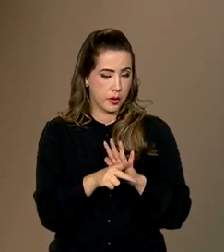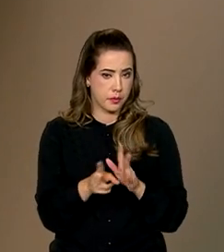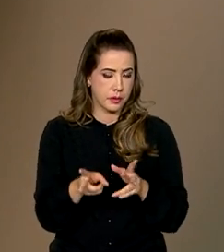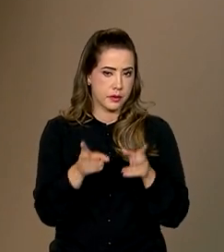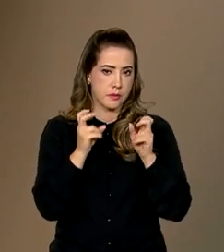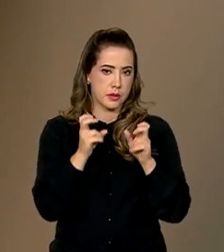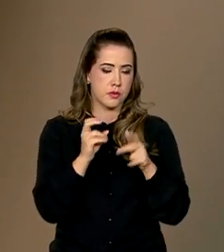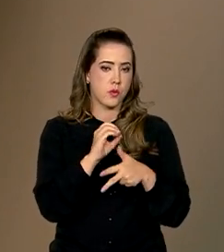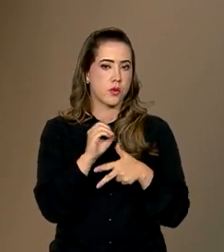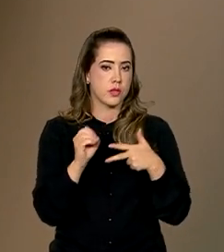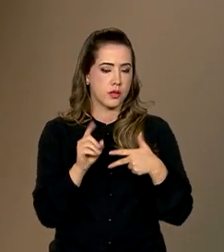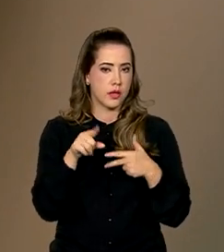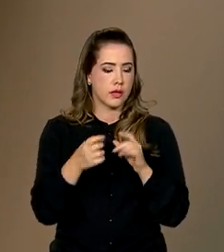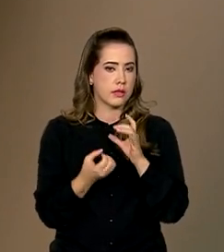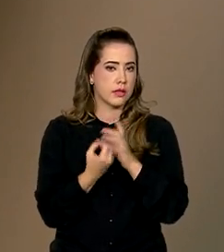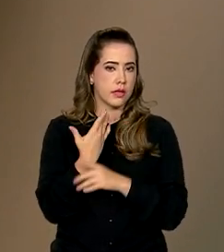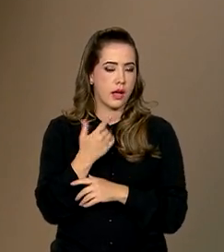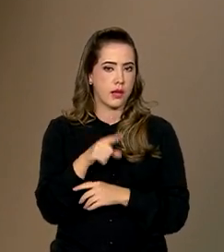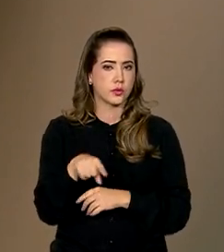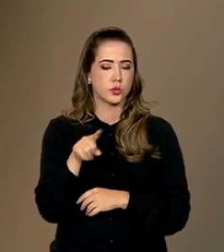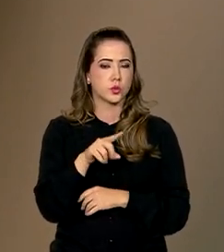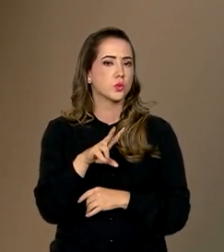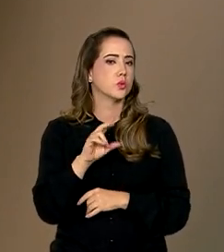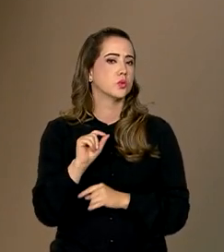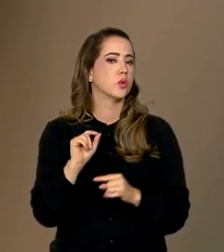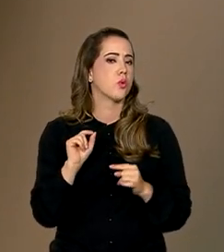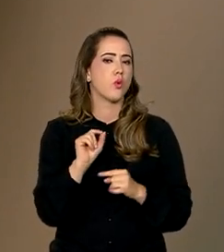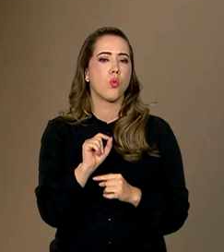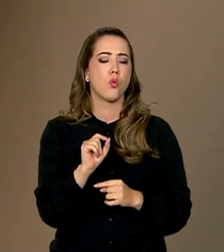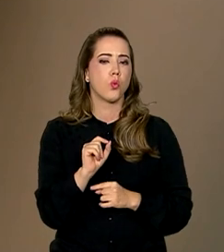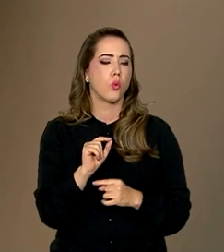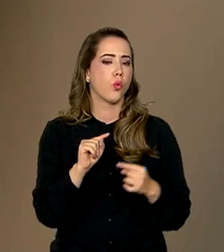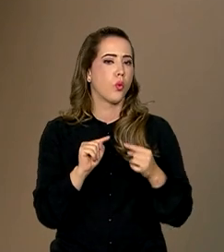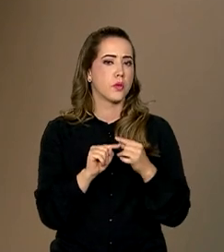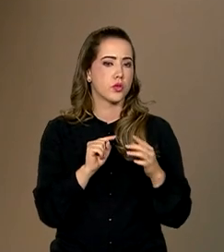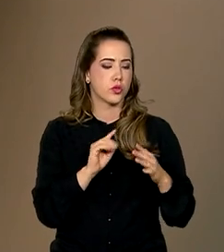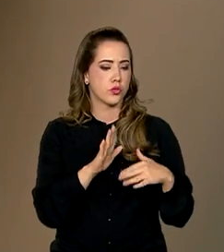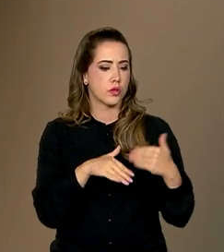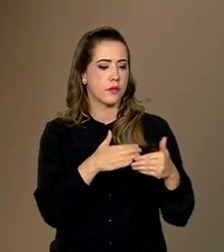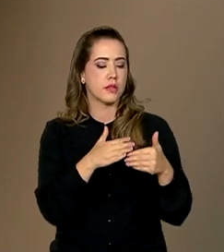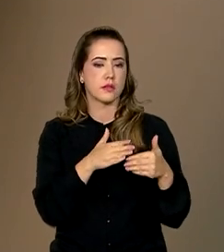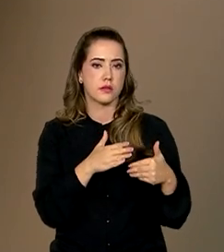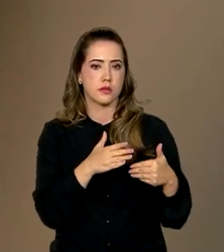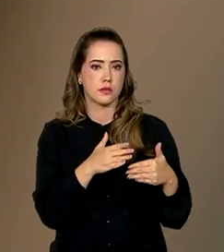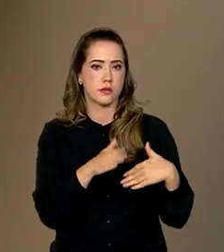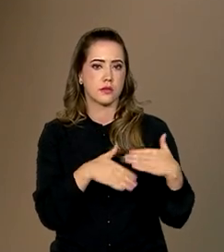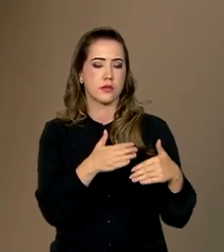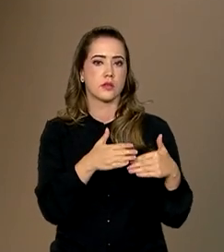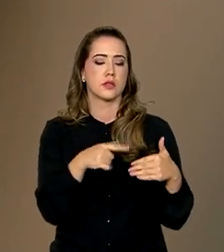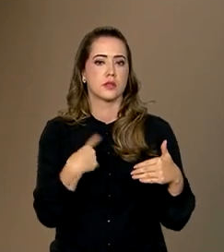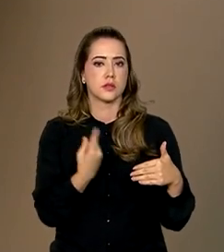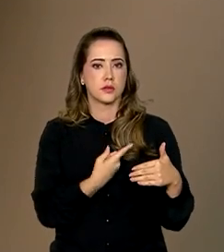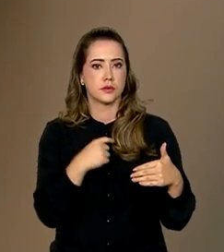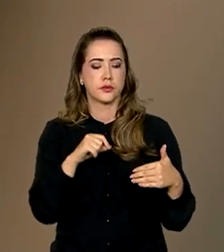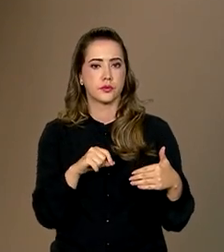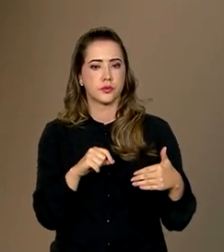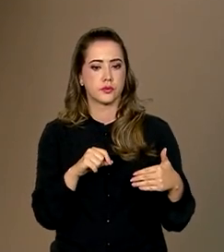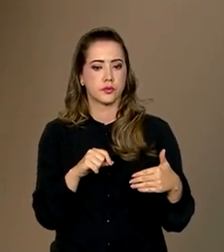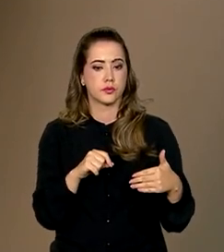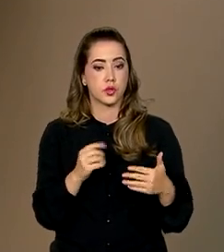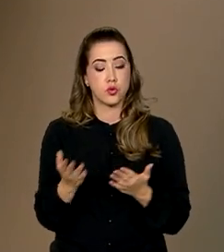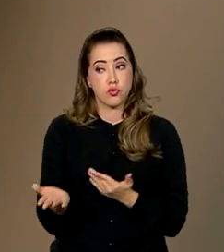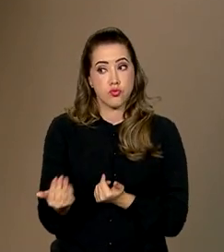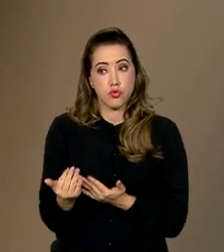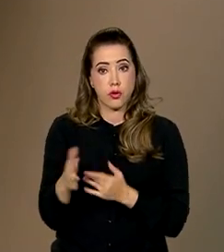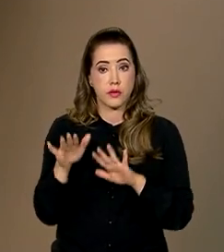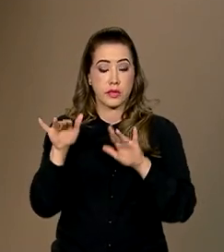Ele é um exame construído para a avaliação de desempenho de um jovem